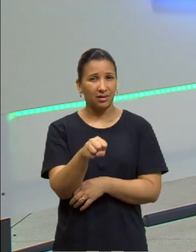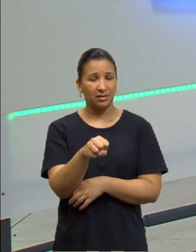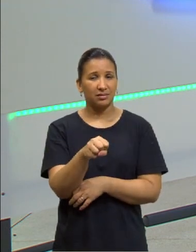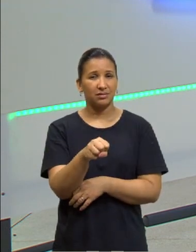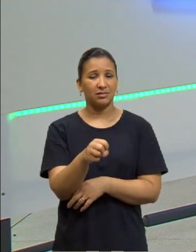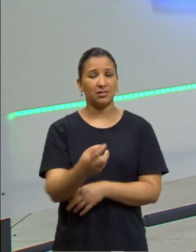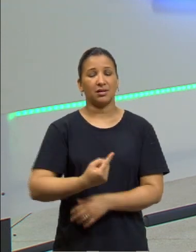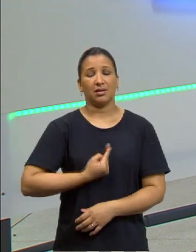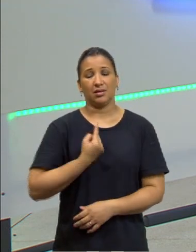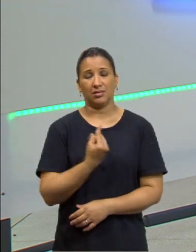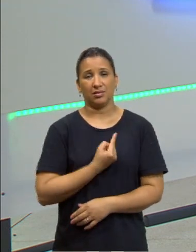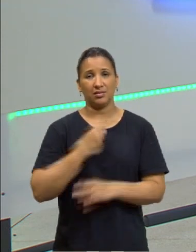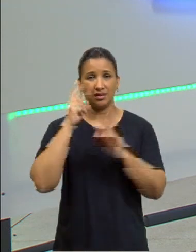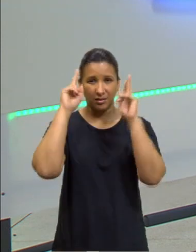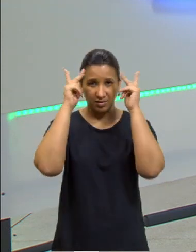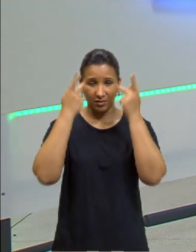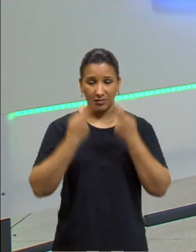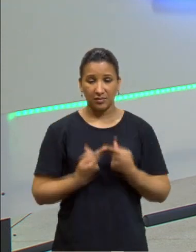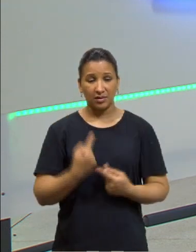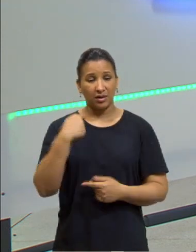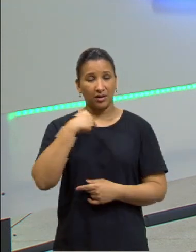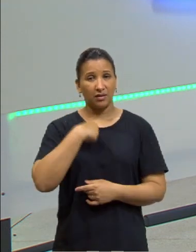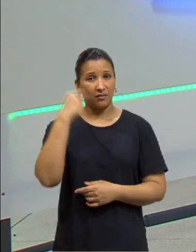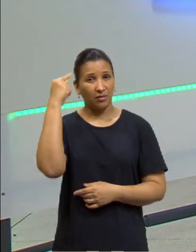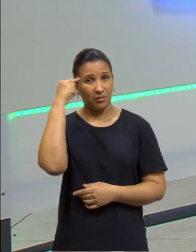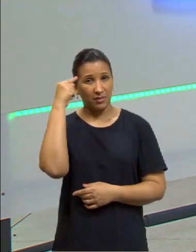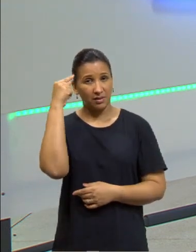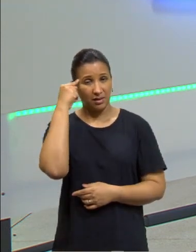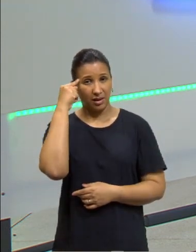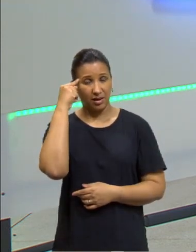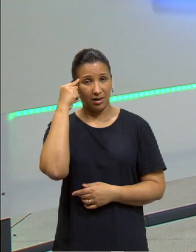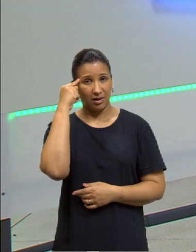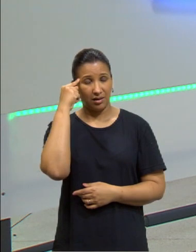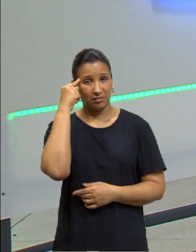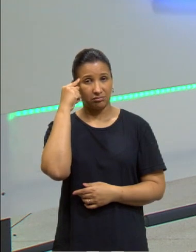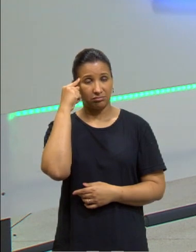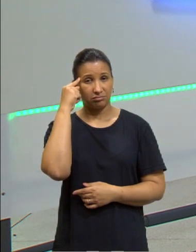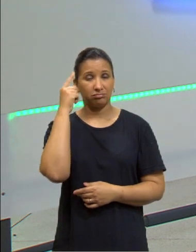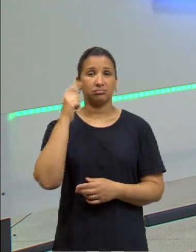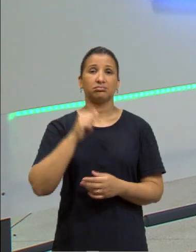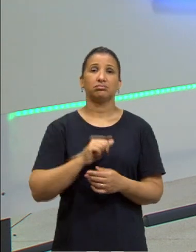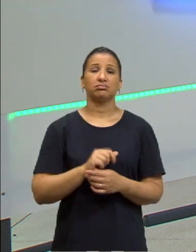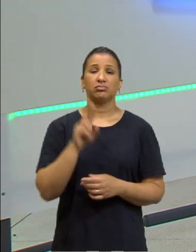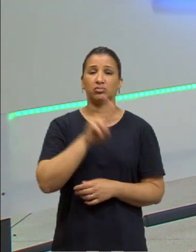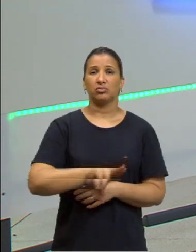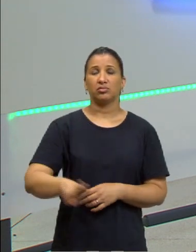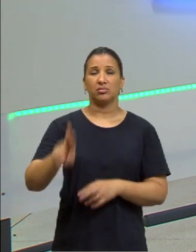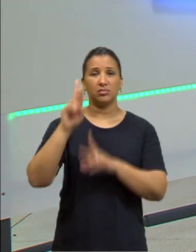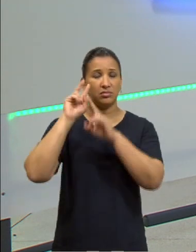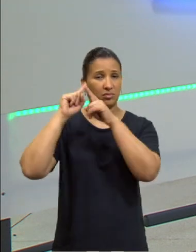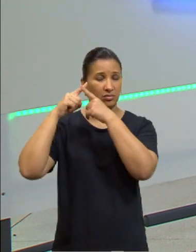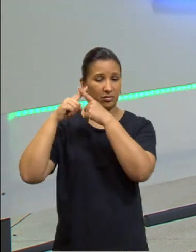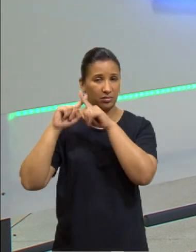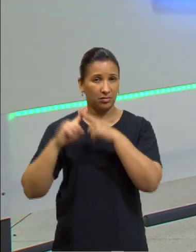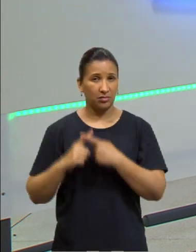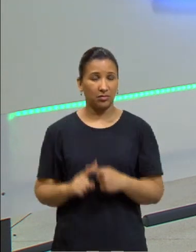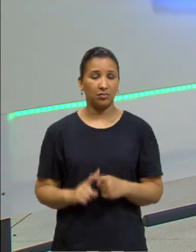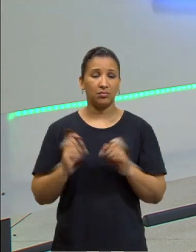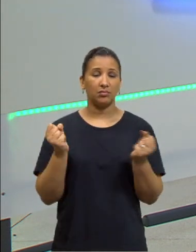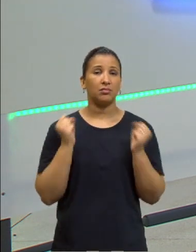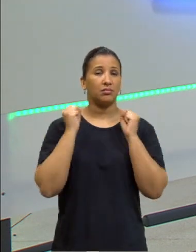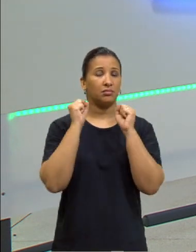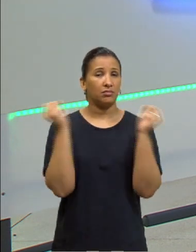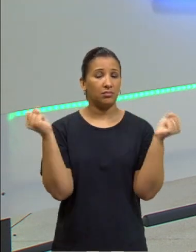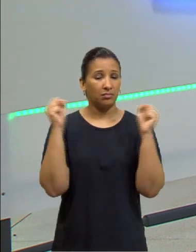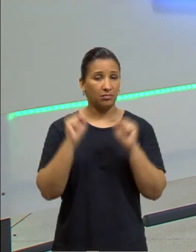autonomia humana, eu vou pensar, normas morais teriam origem na razão, na capacidade que nós